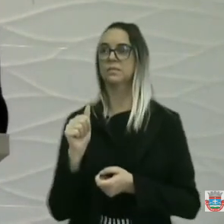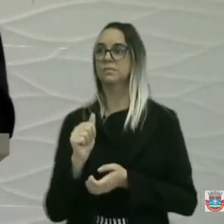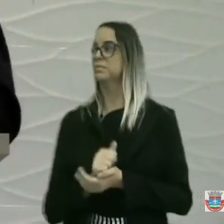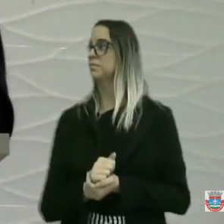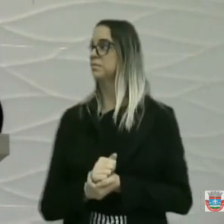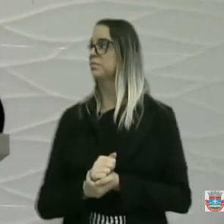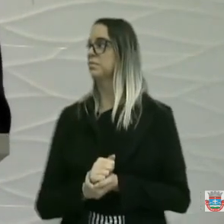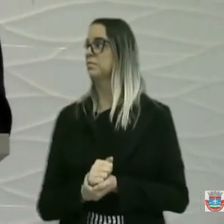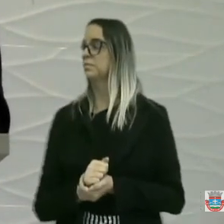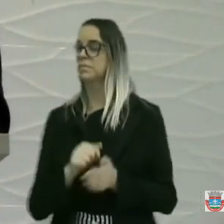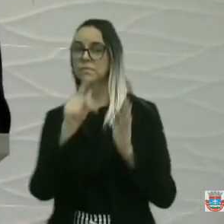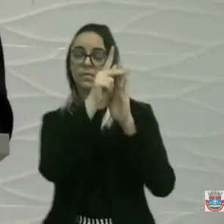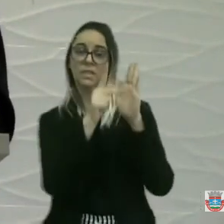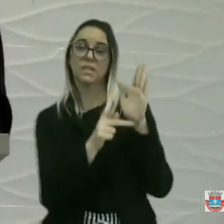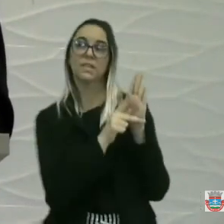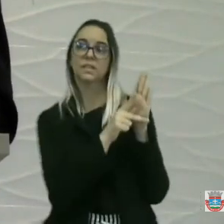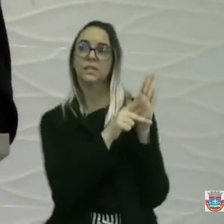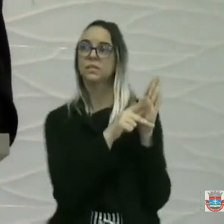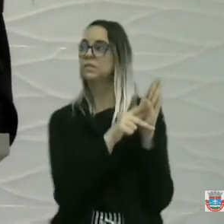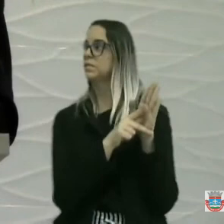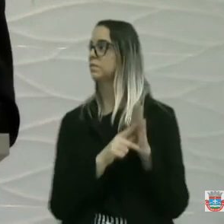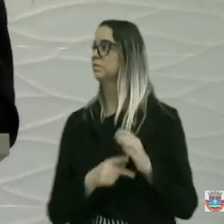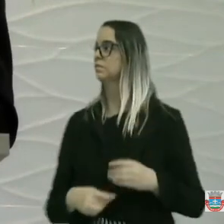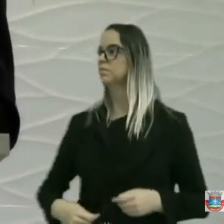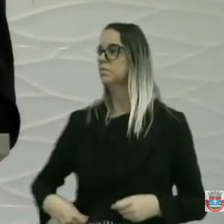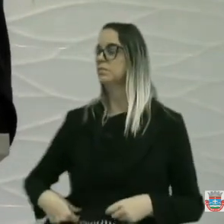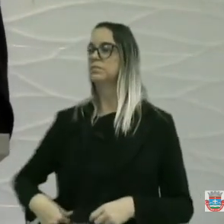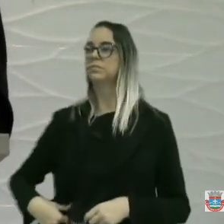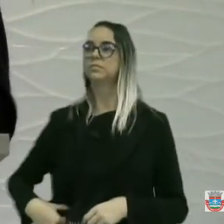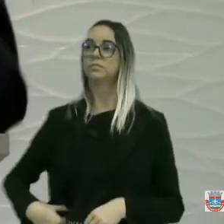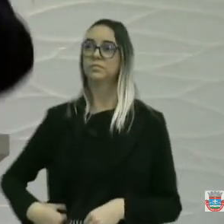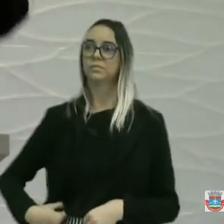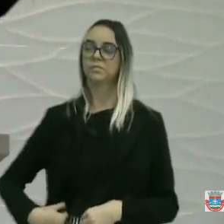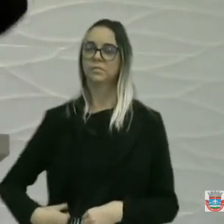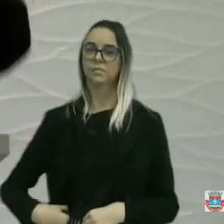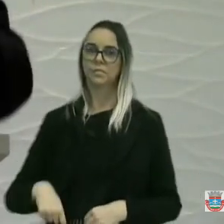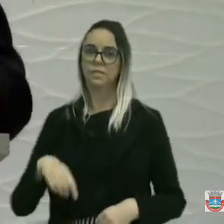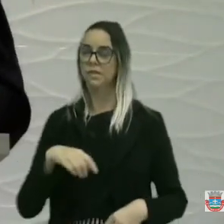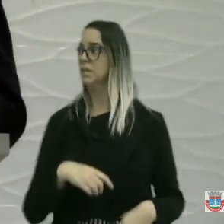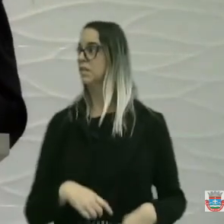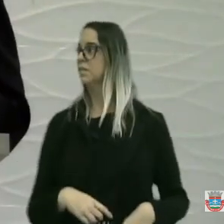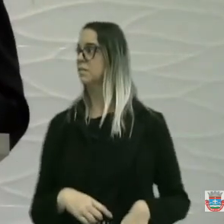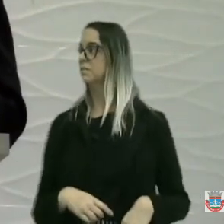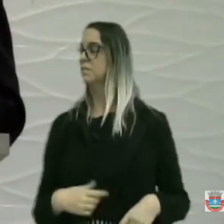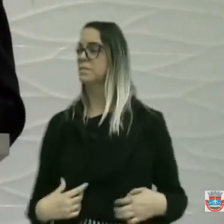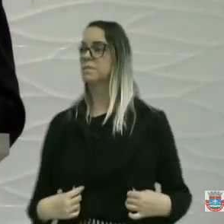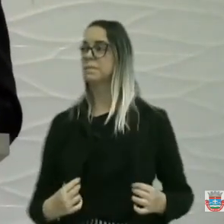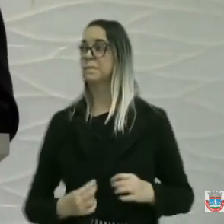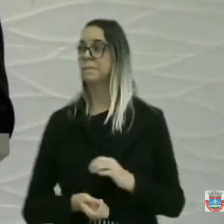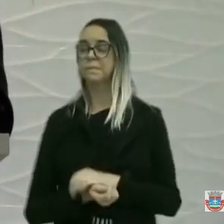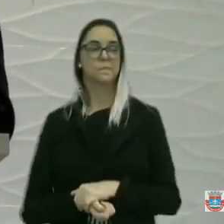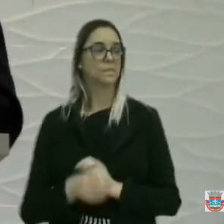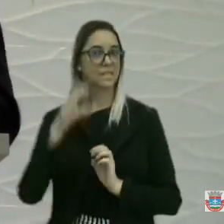aprovado o projeto. Presidenta, a Só uma questãozinha de ordem que eu esqueci. Presidenta, senhora...